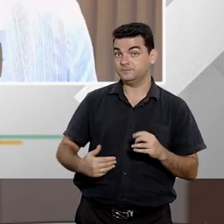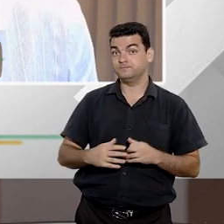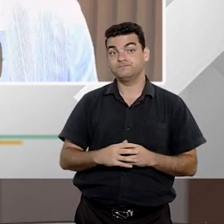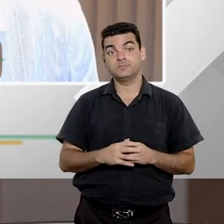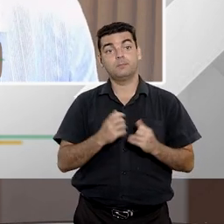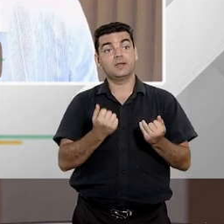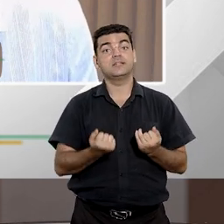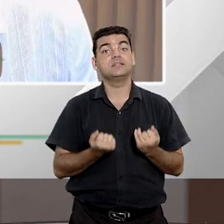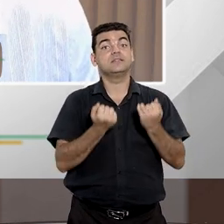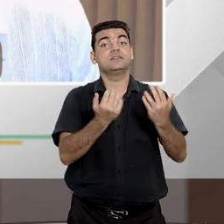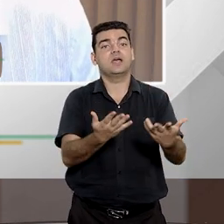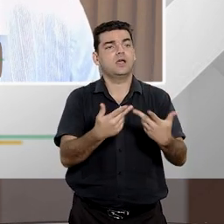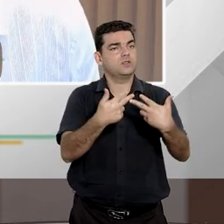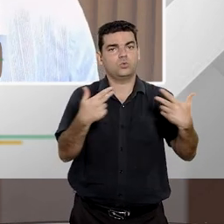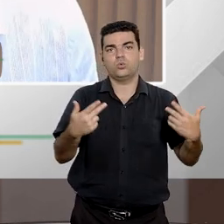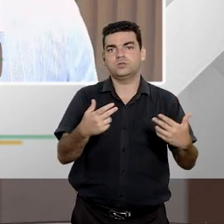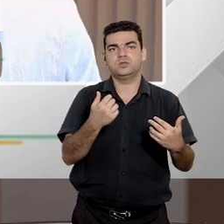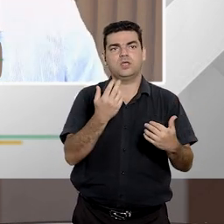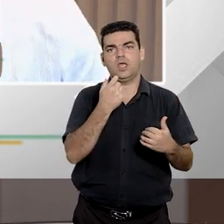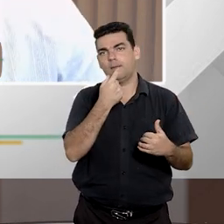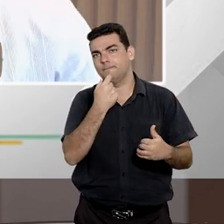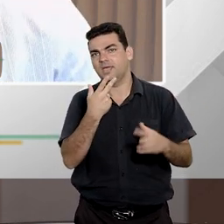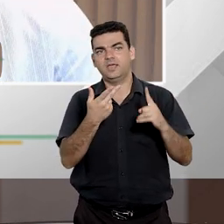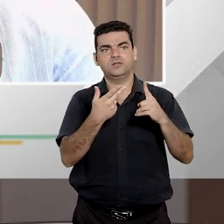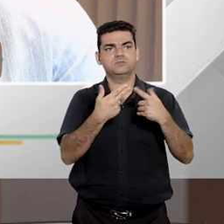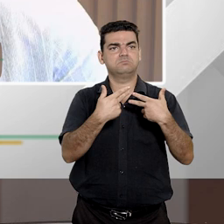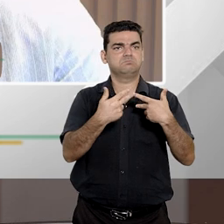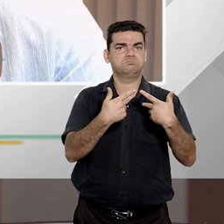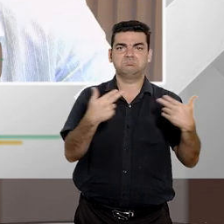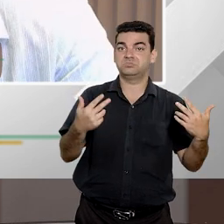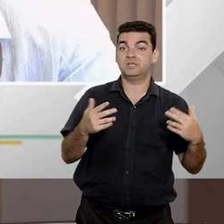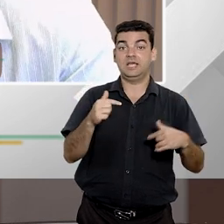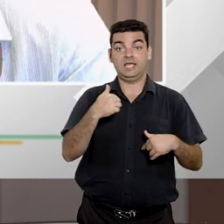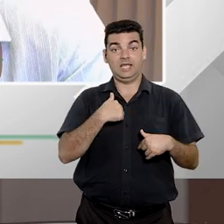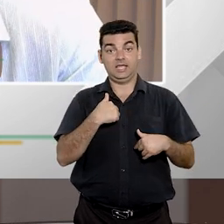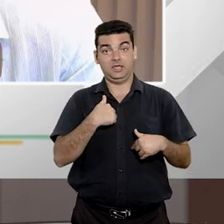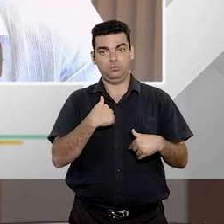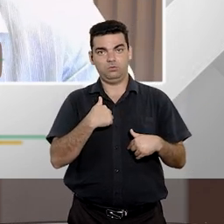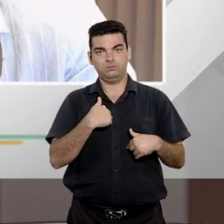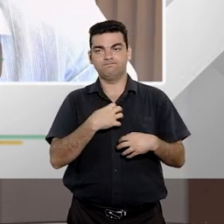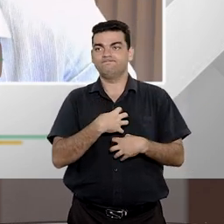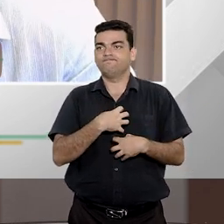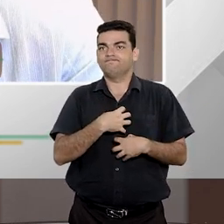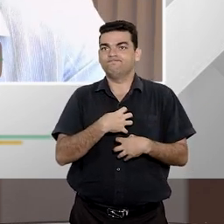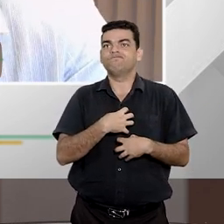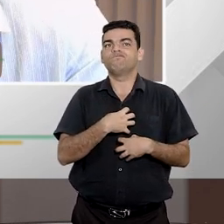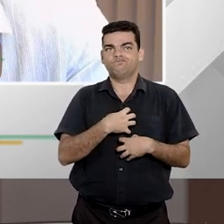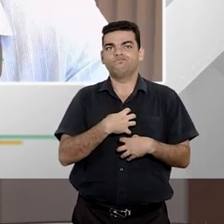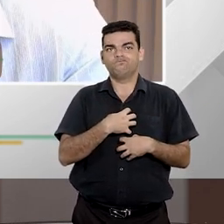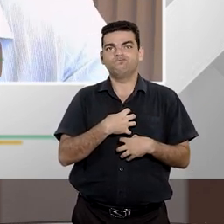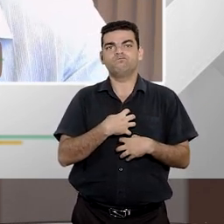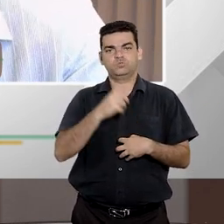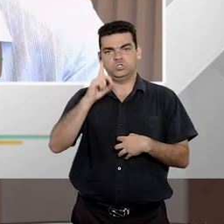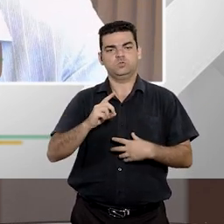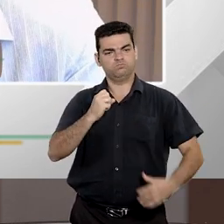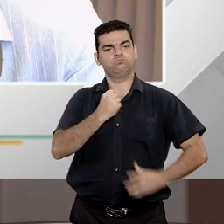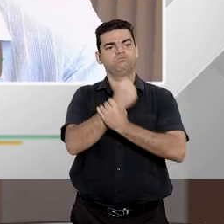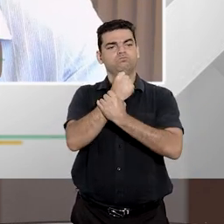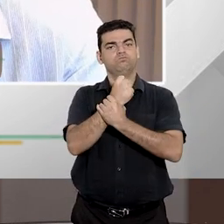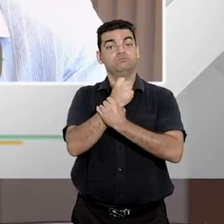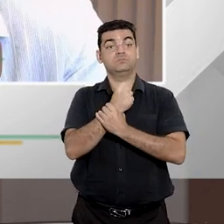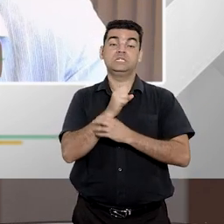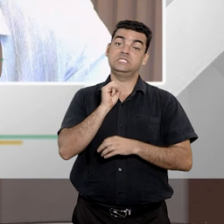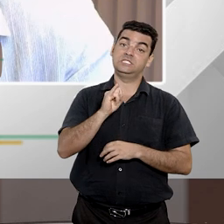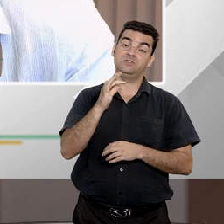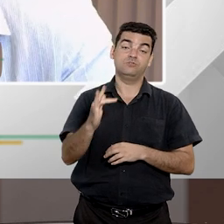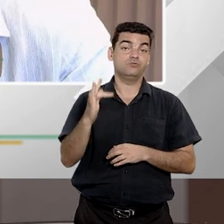para fornecer o medicamento a todos os cidadãos, isso me deixa também com o meu direito à expectativa de se um dia eu